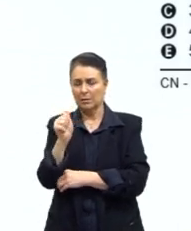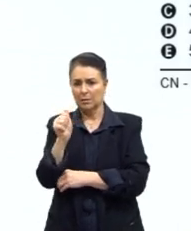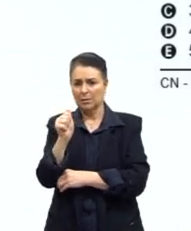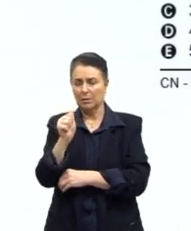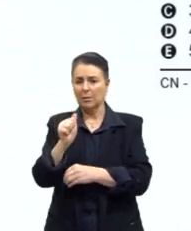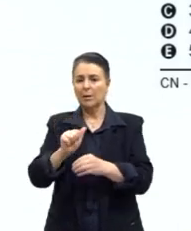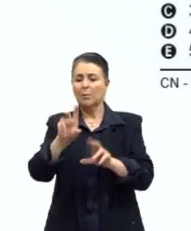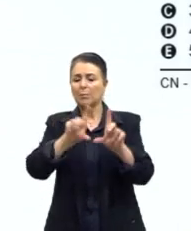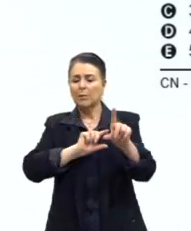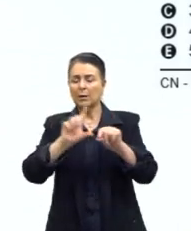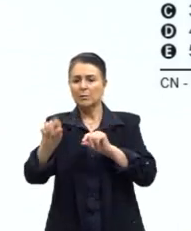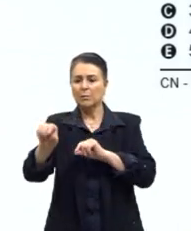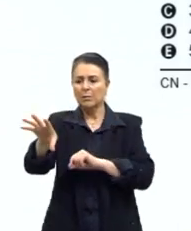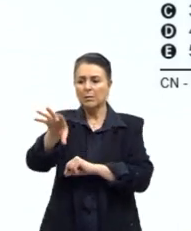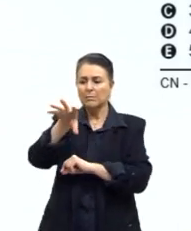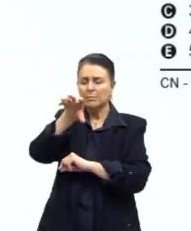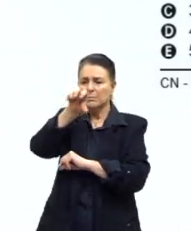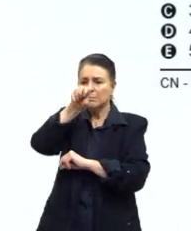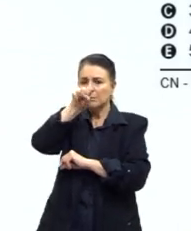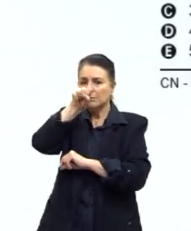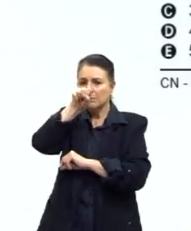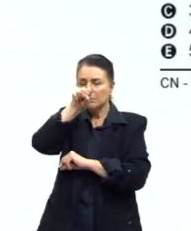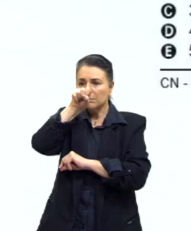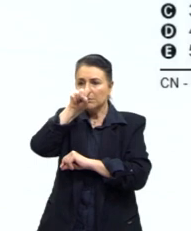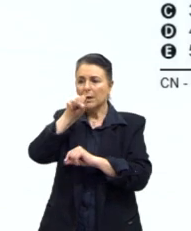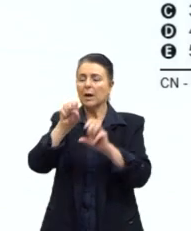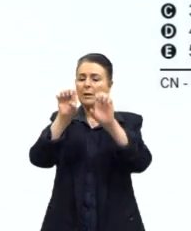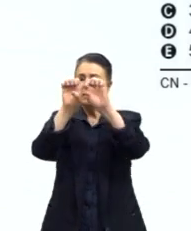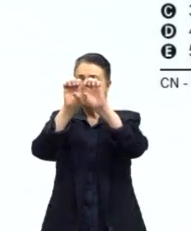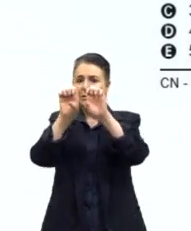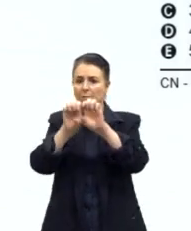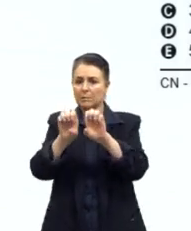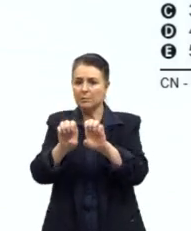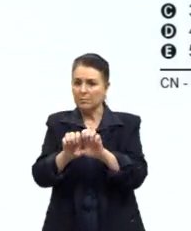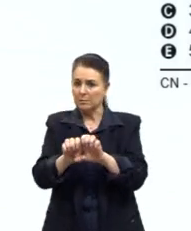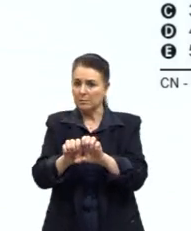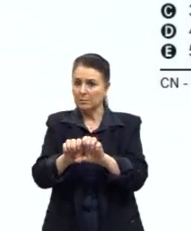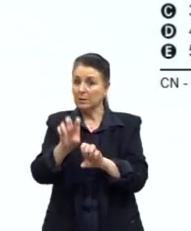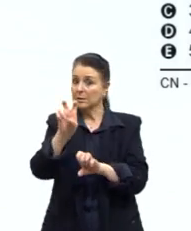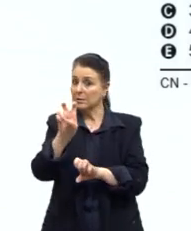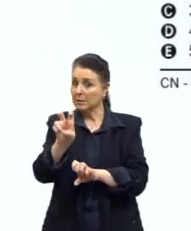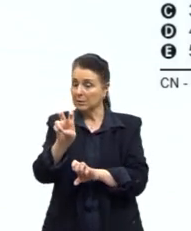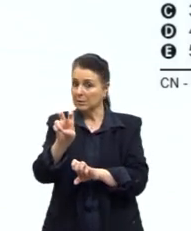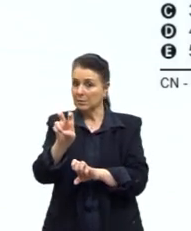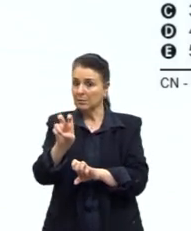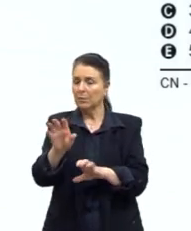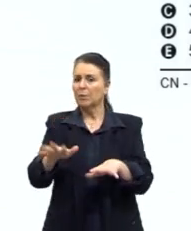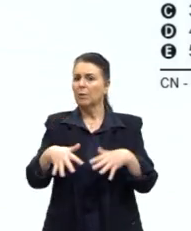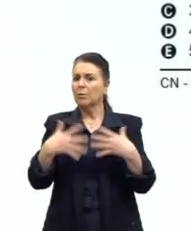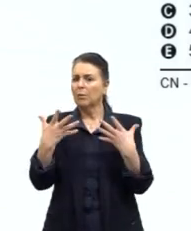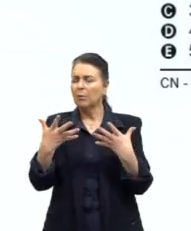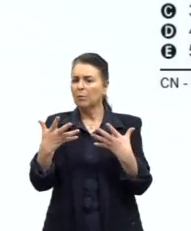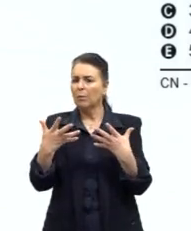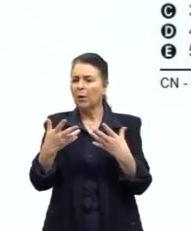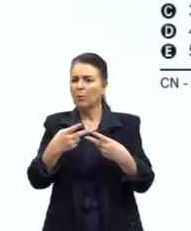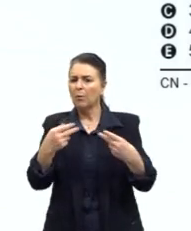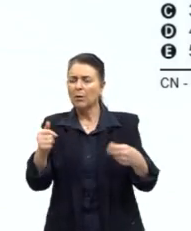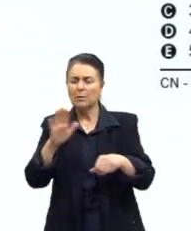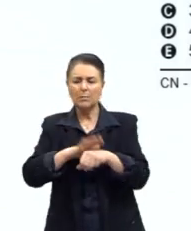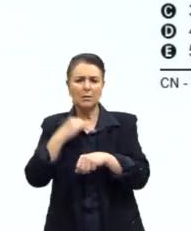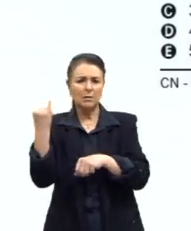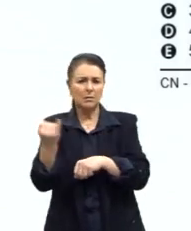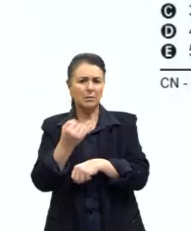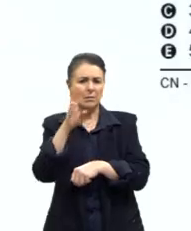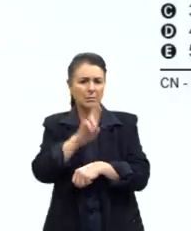para a escolha da essência, essas estruturas químicas, e aí apresenta cinco estruturas. Qual substância o empresário deverá utilizar?